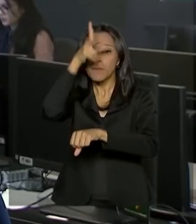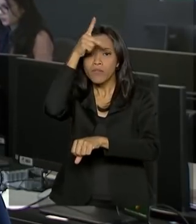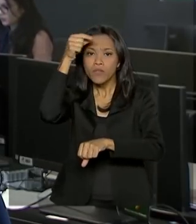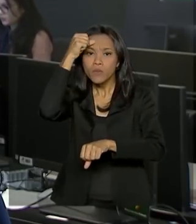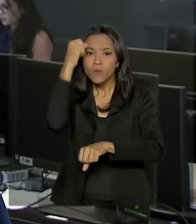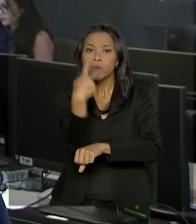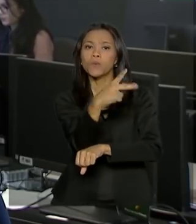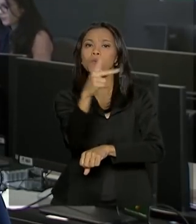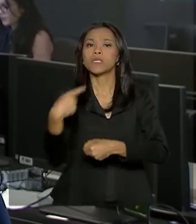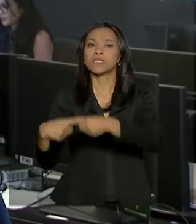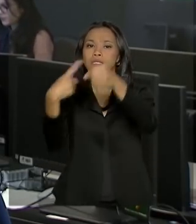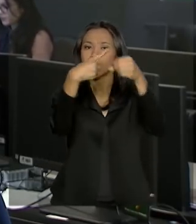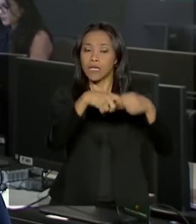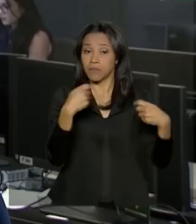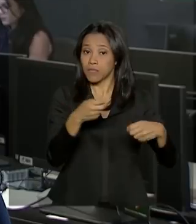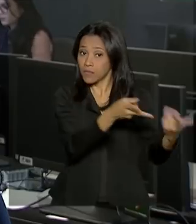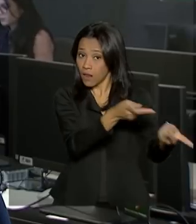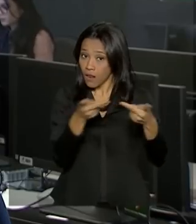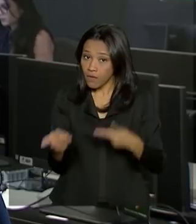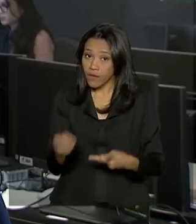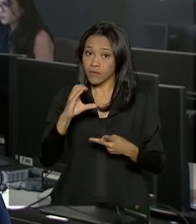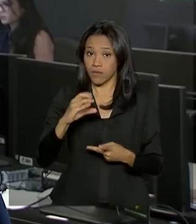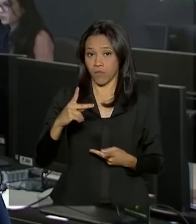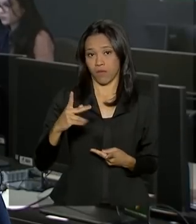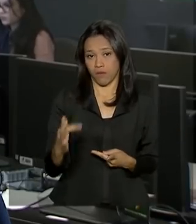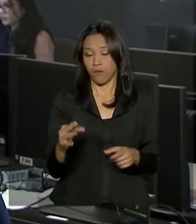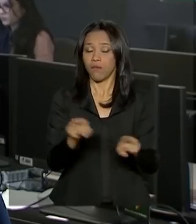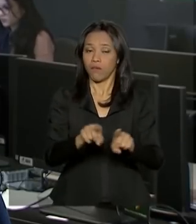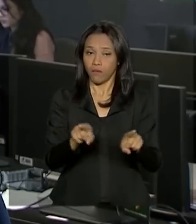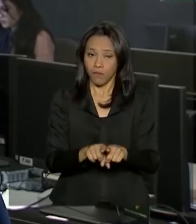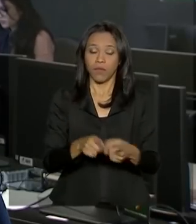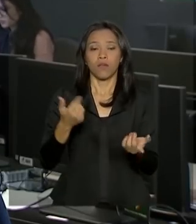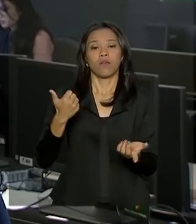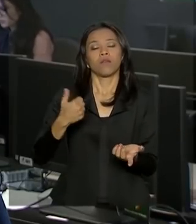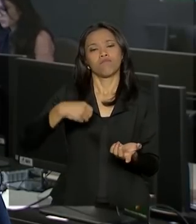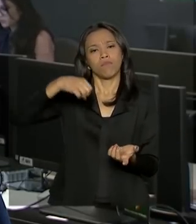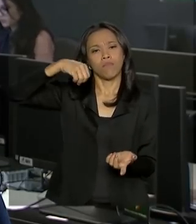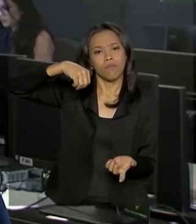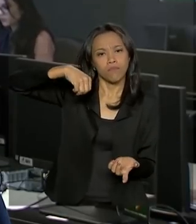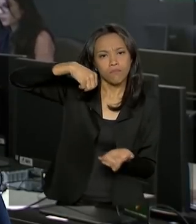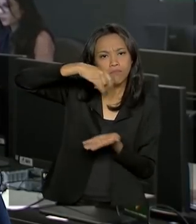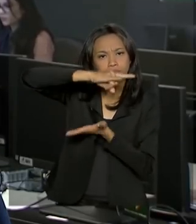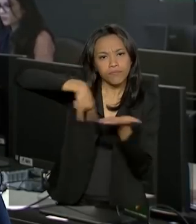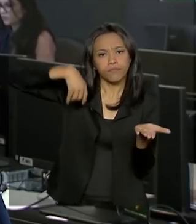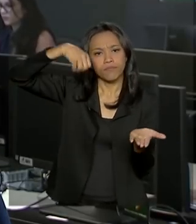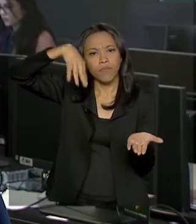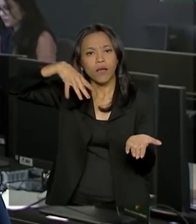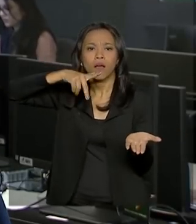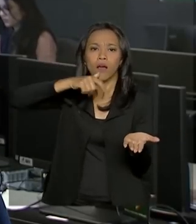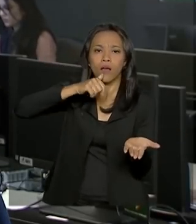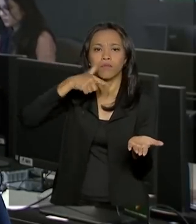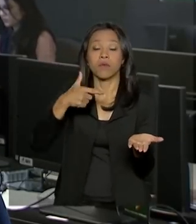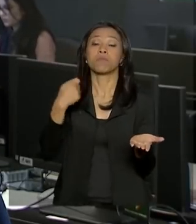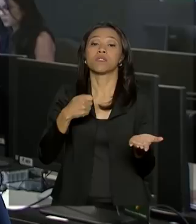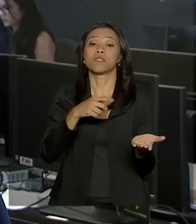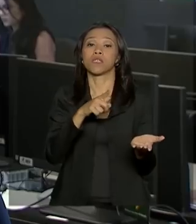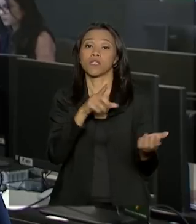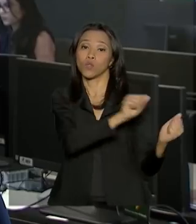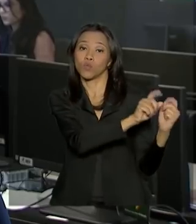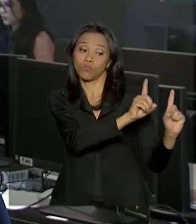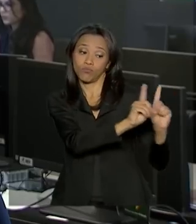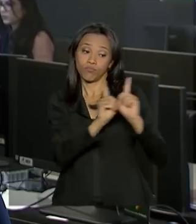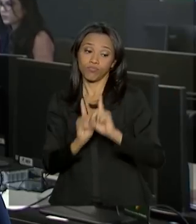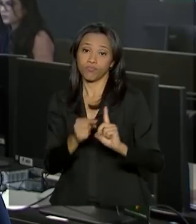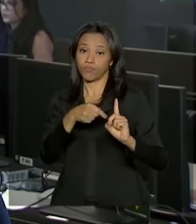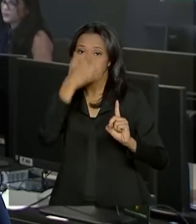necessário levar CPF e comprovante de residência. O registro também pode ser feito por um responsável familiar. No total, das 4